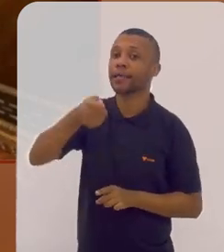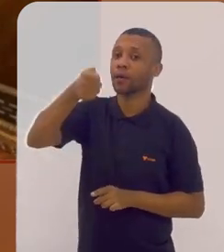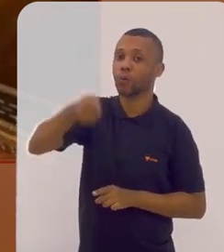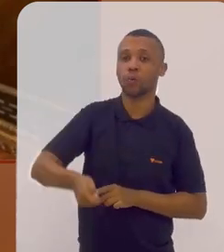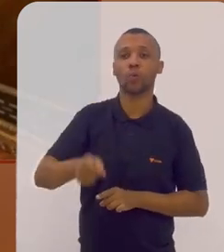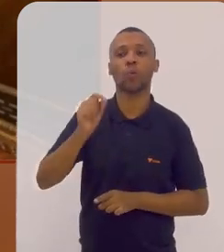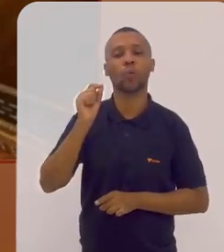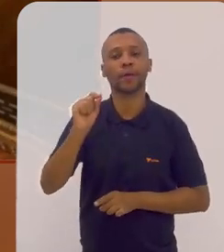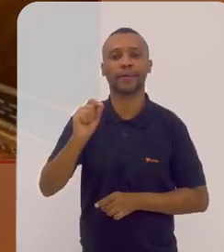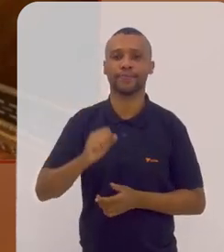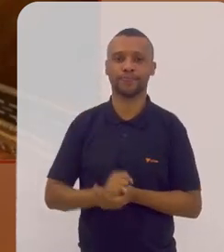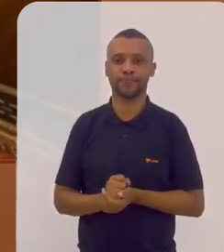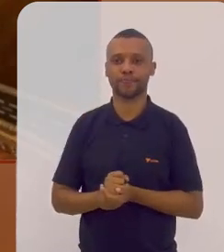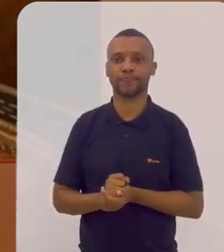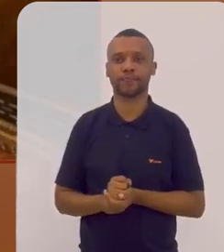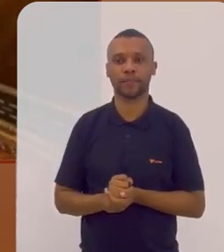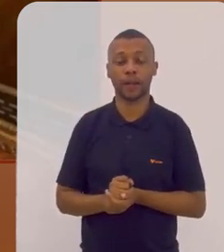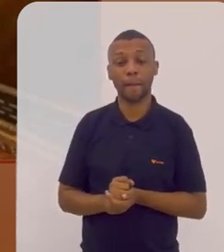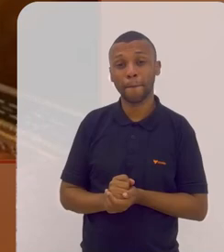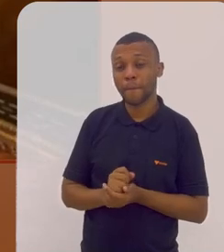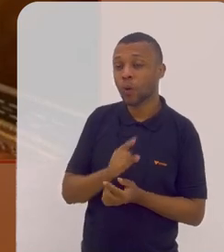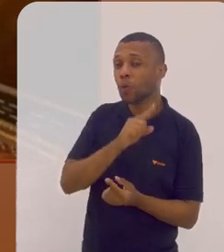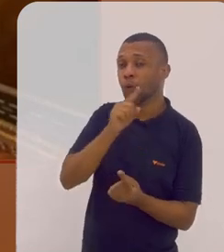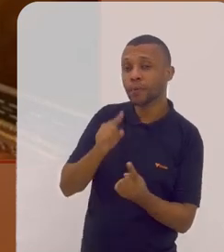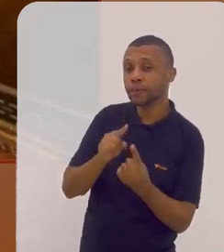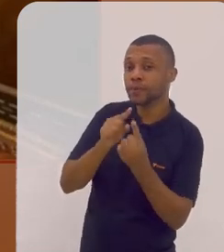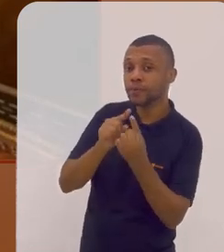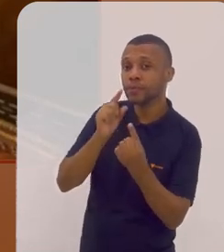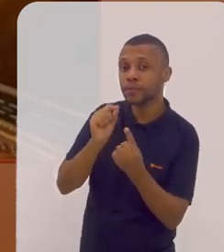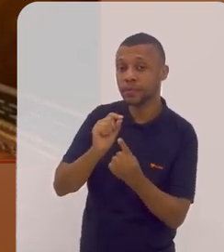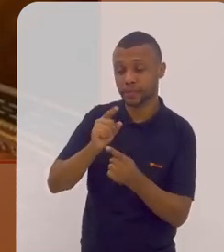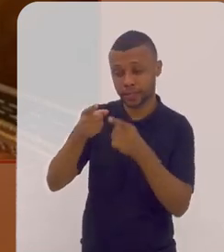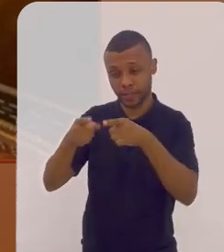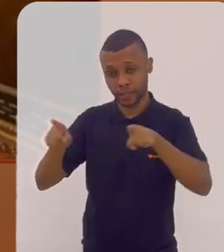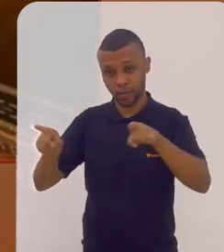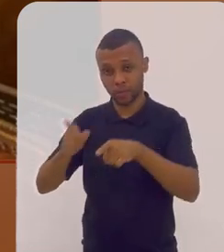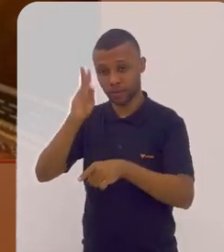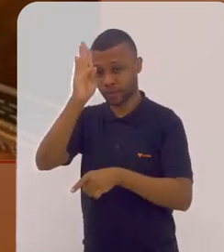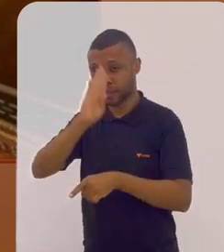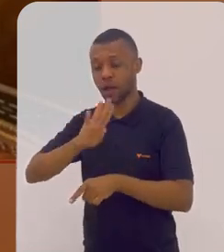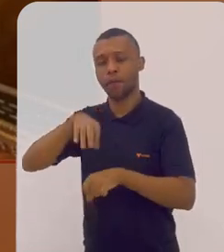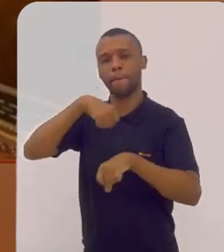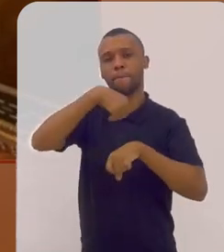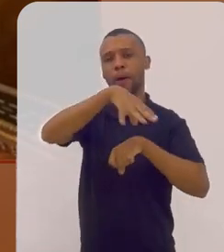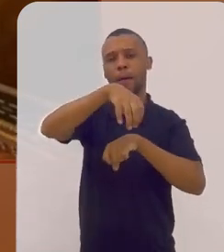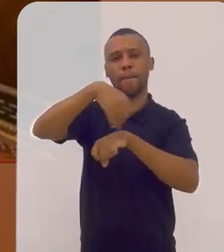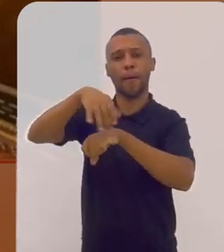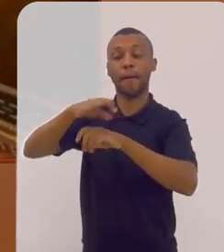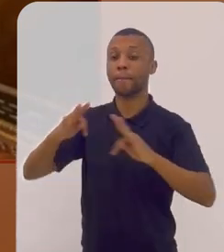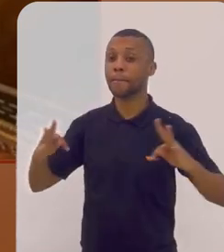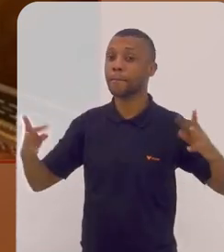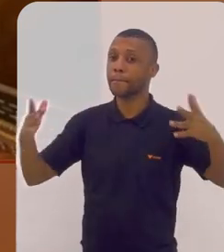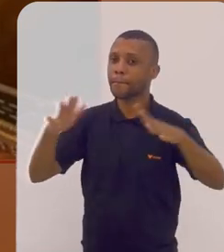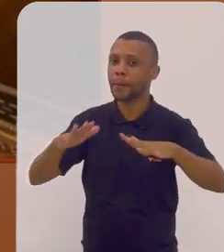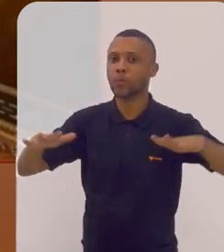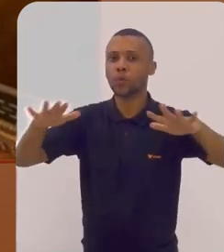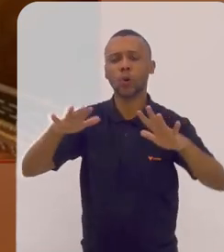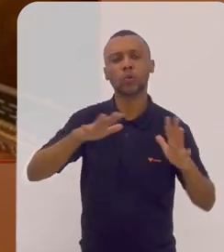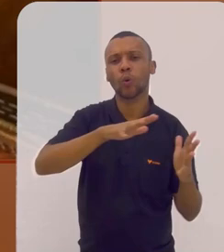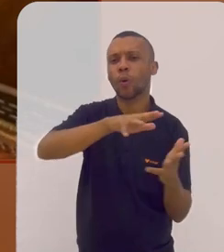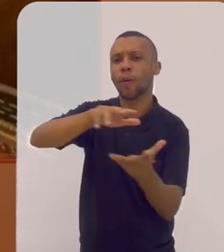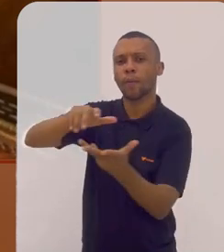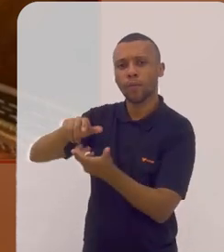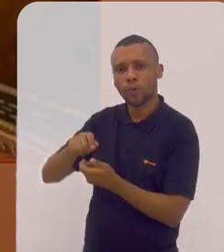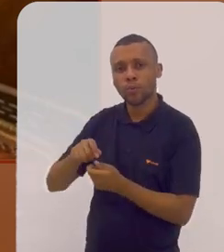convicção de que para levar a música brasileira a todo mundo é preciso